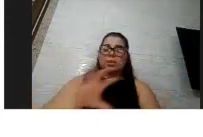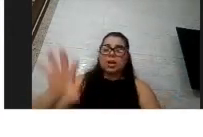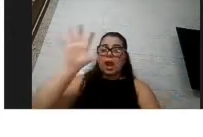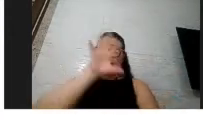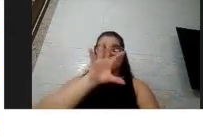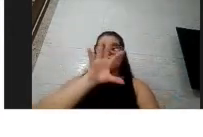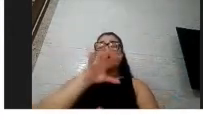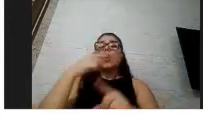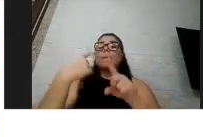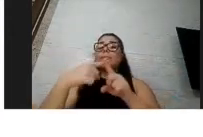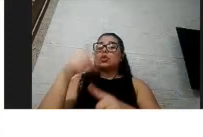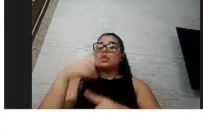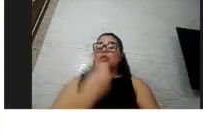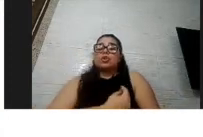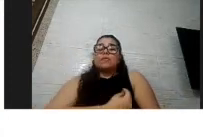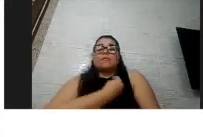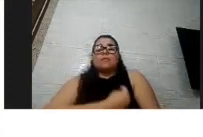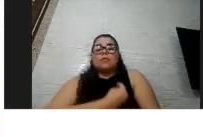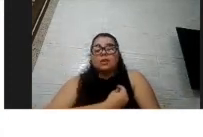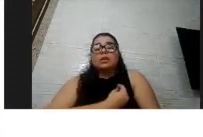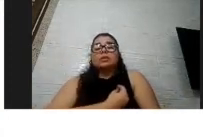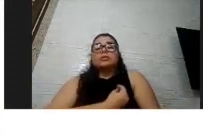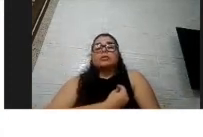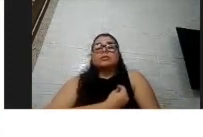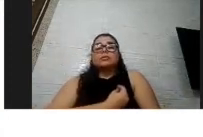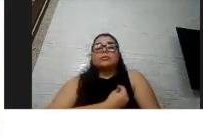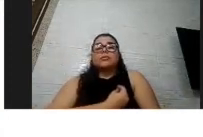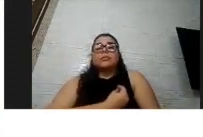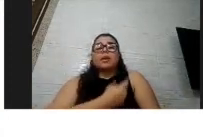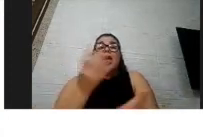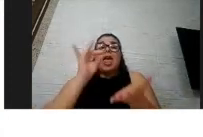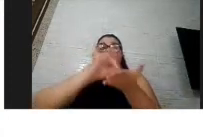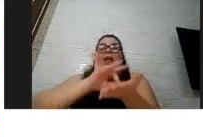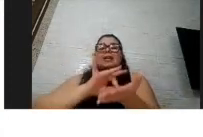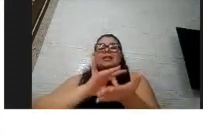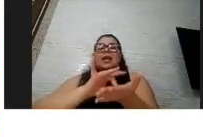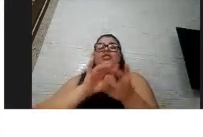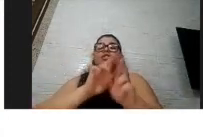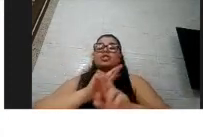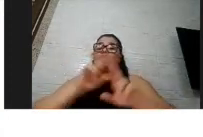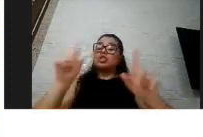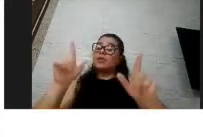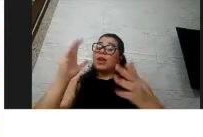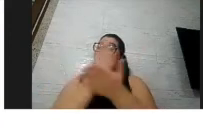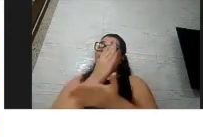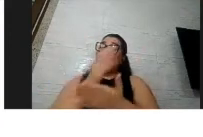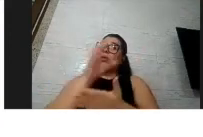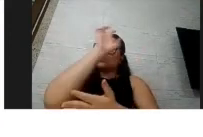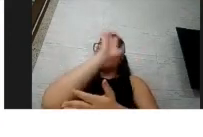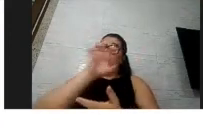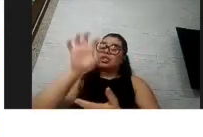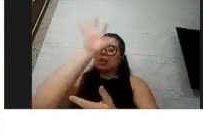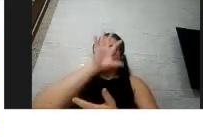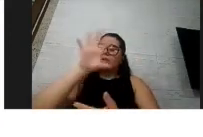a gente vivencia, a gente está vivenciando, vivenciando realidades diferentes, então alguns estados, a gente já viu aí